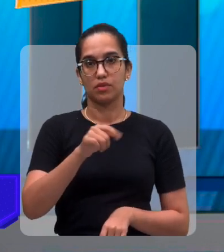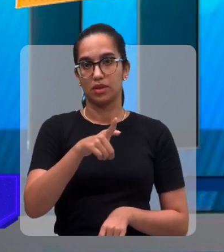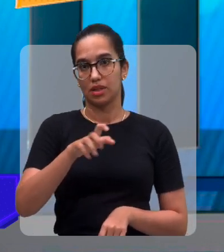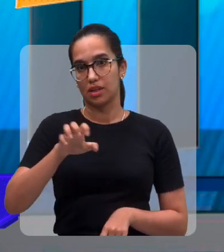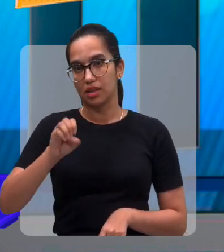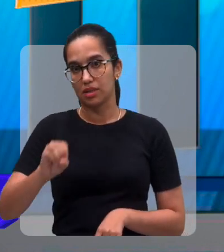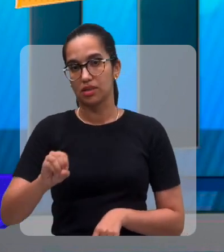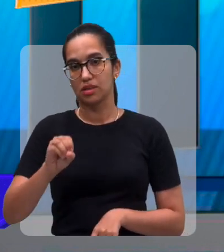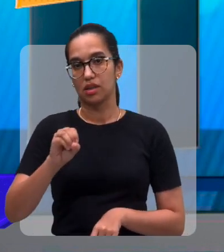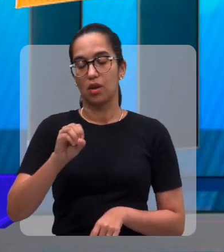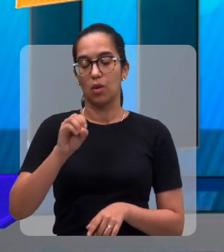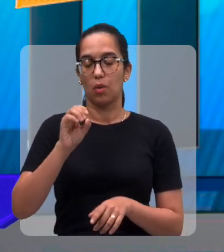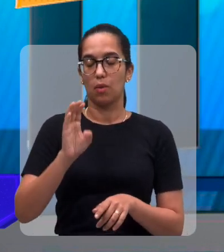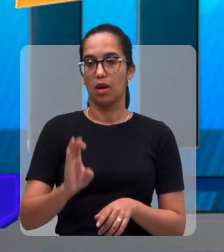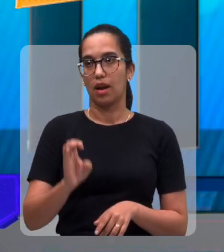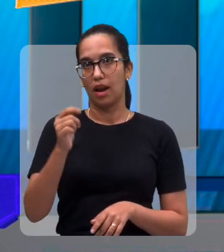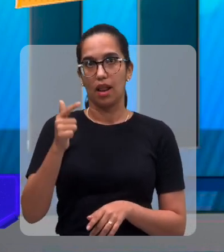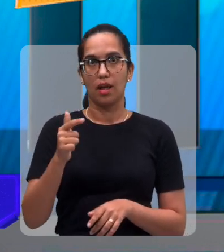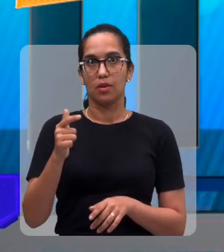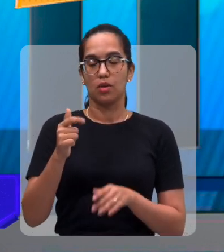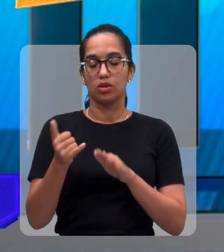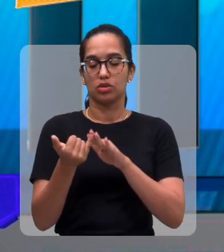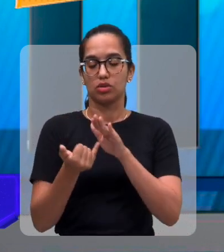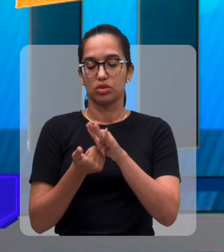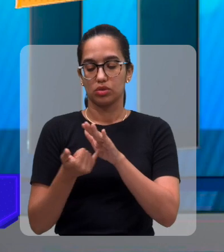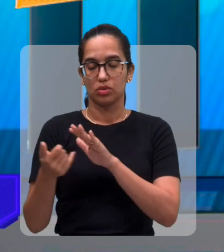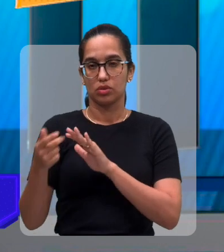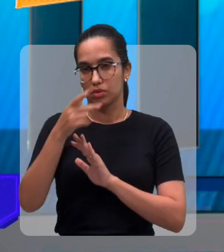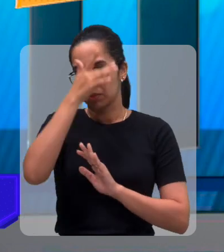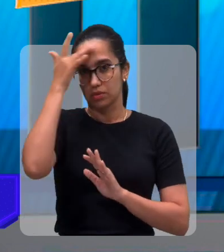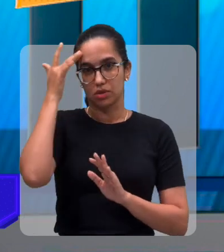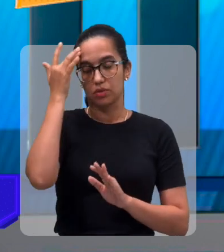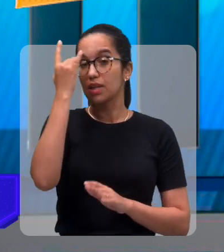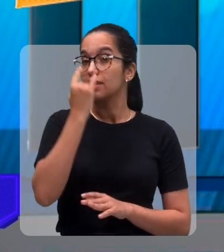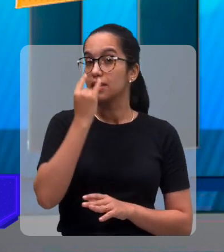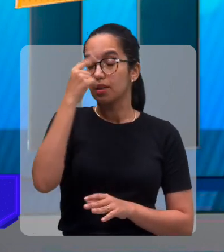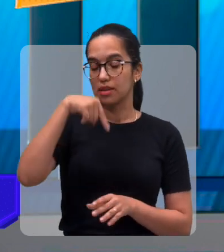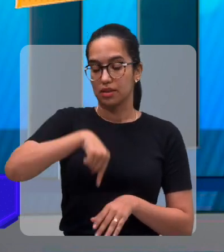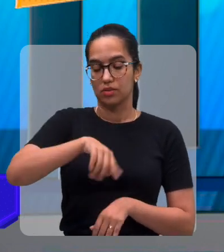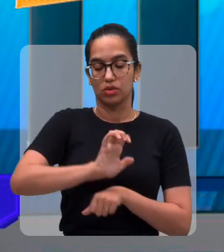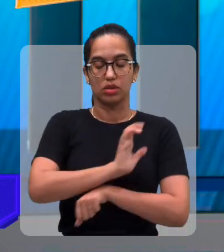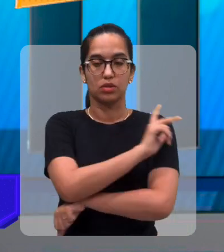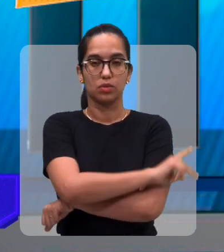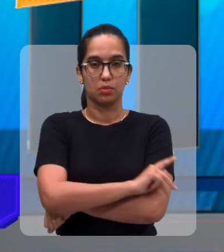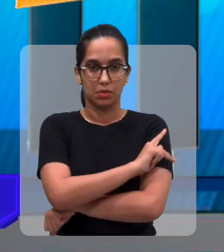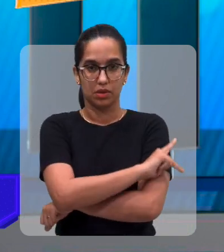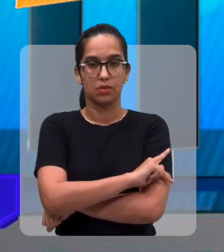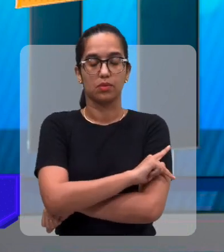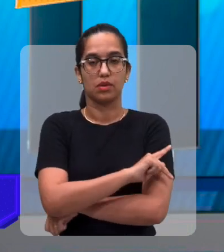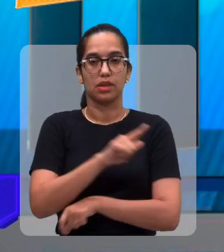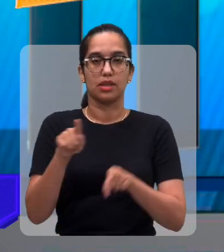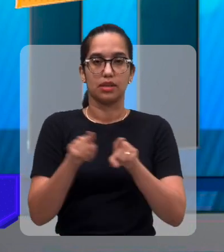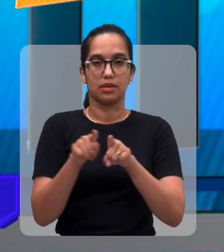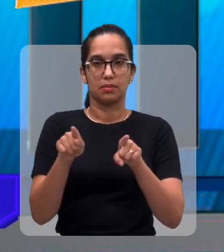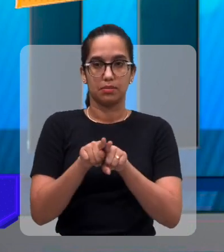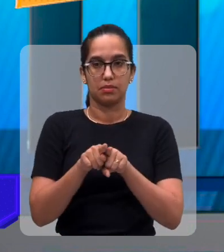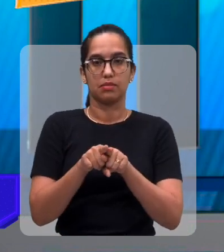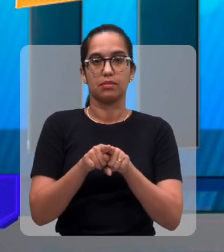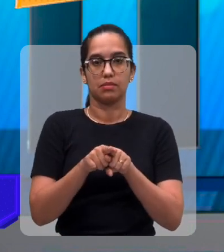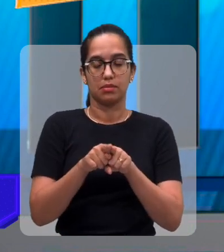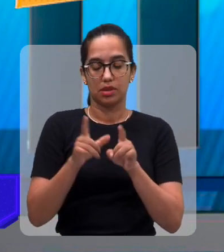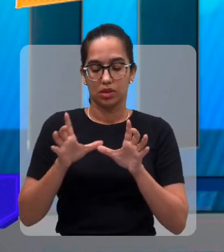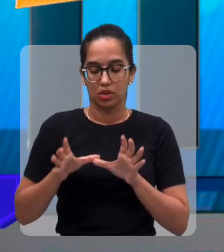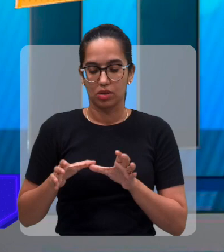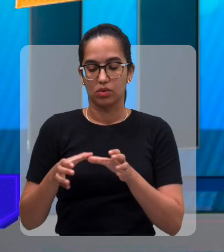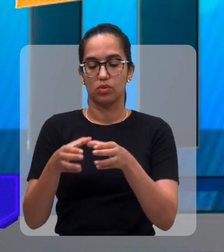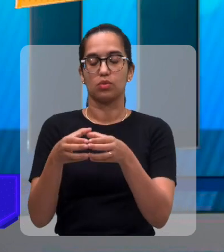além da entidade, entidade de pessoas com deficiência visual, em Piauí, ela também abrange a